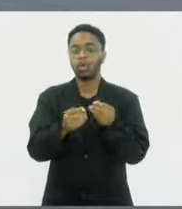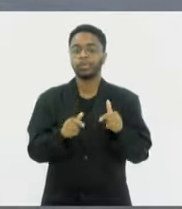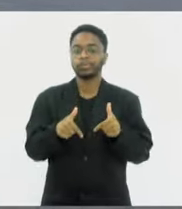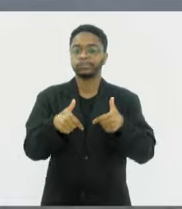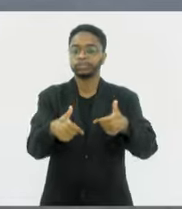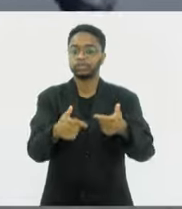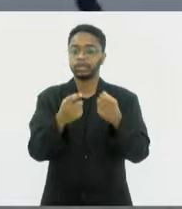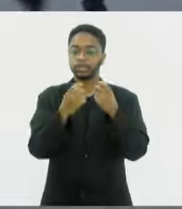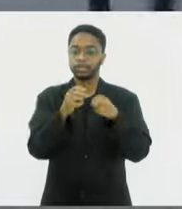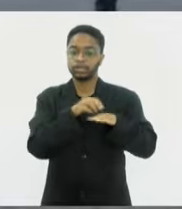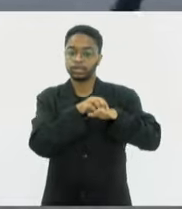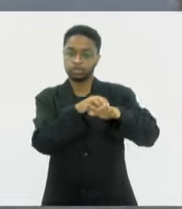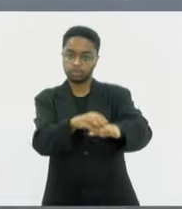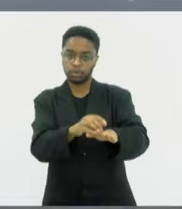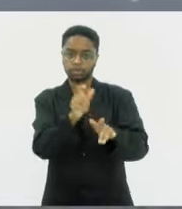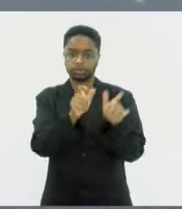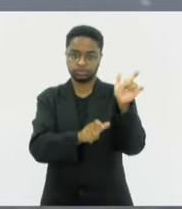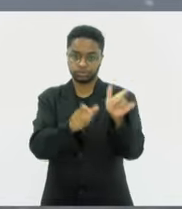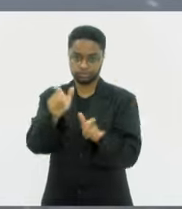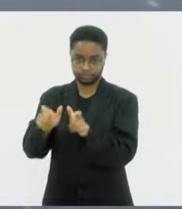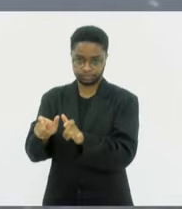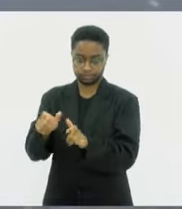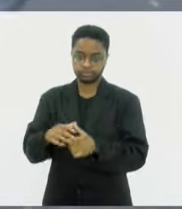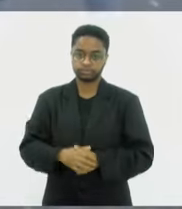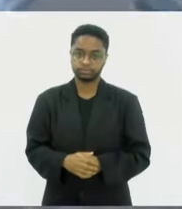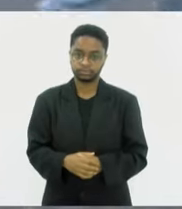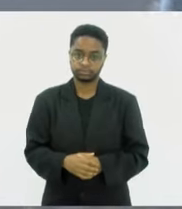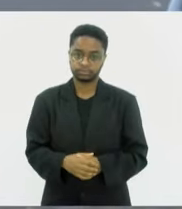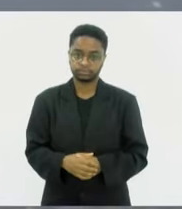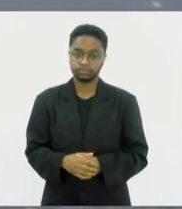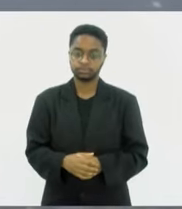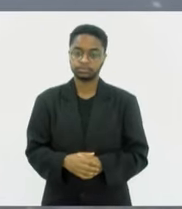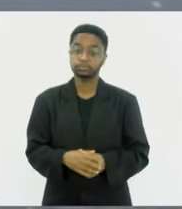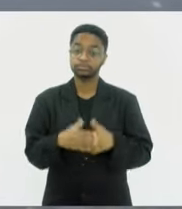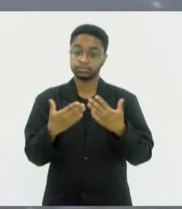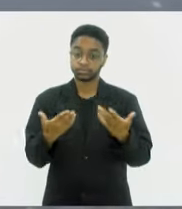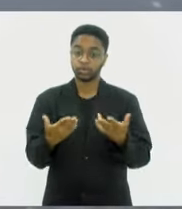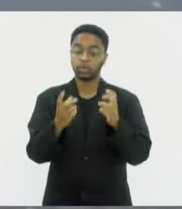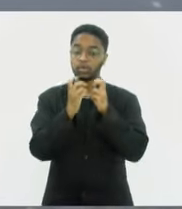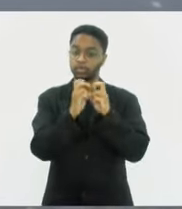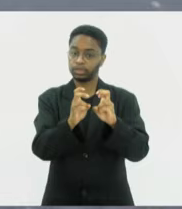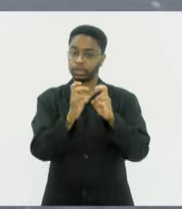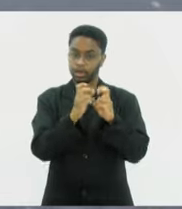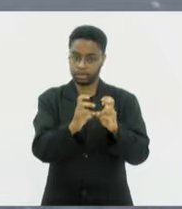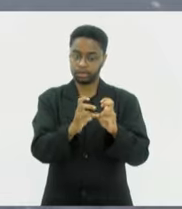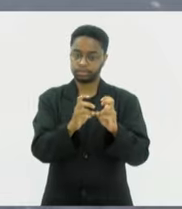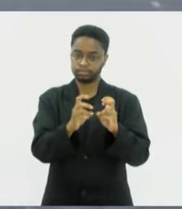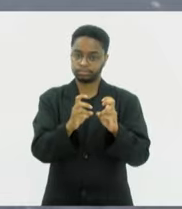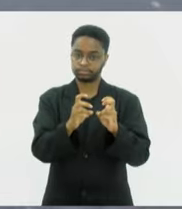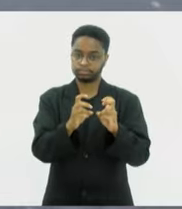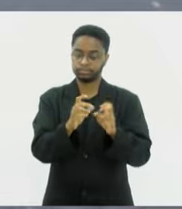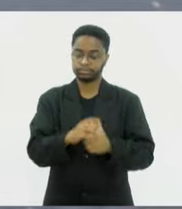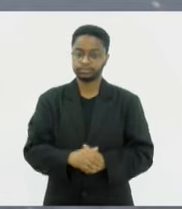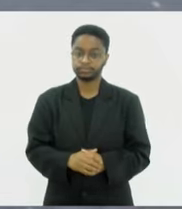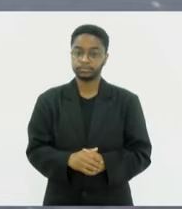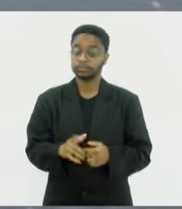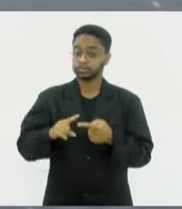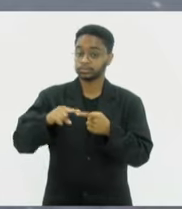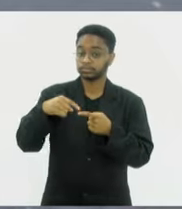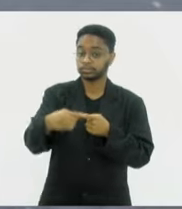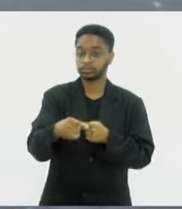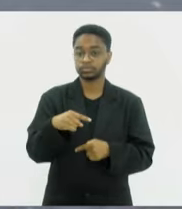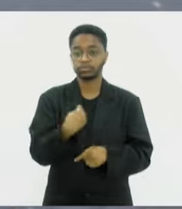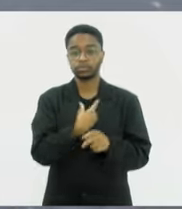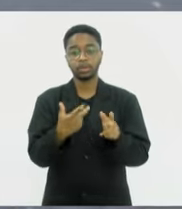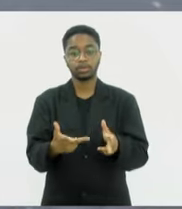do transporte de passageiros, a impopular supervia. E após isso nós verificamos